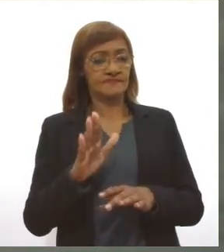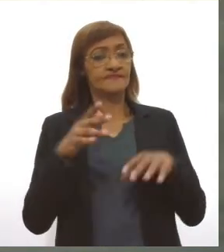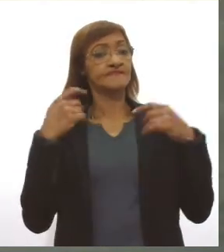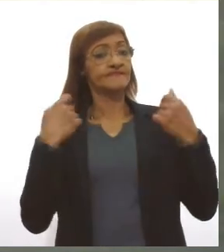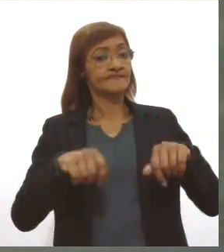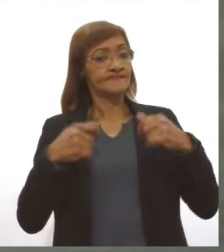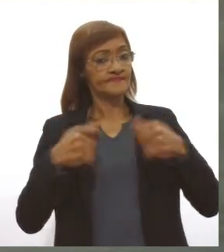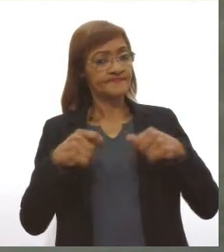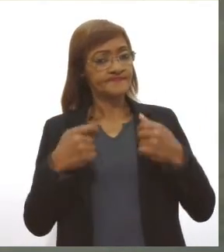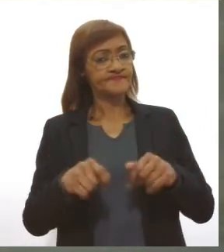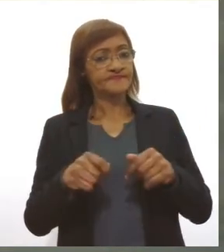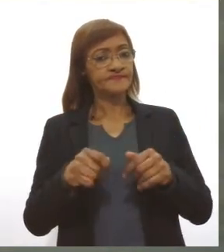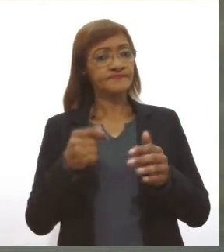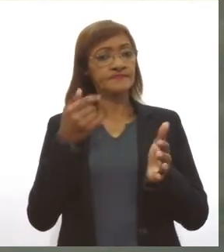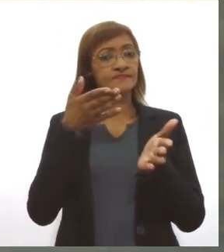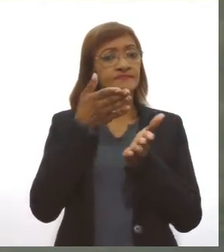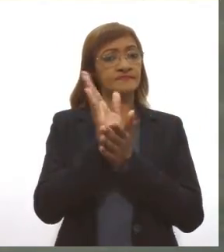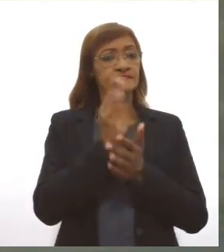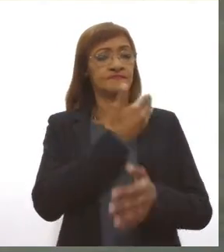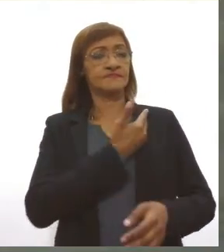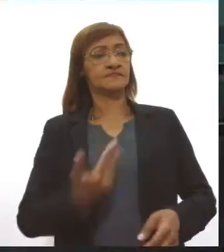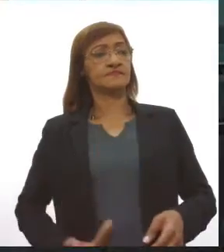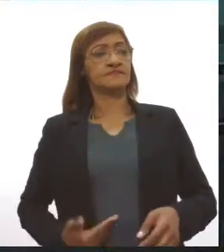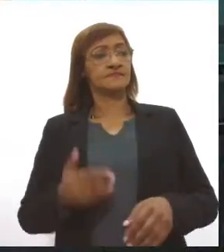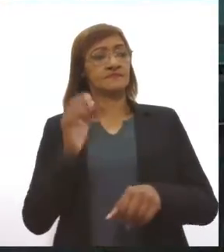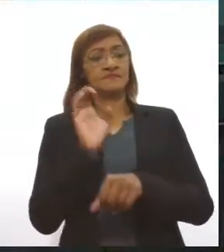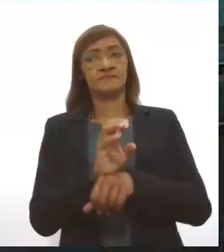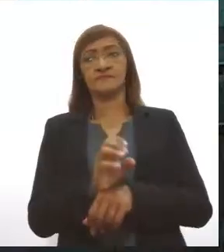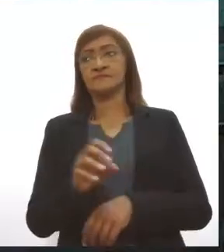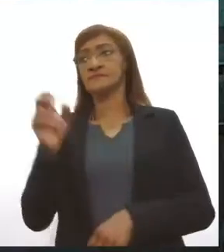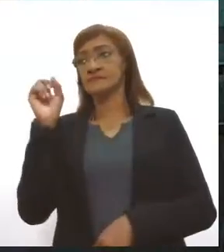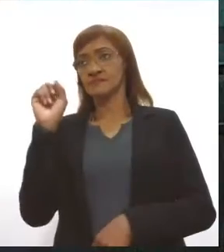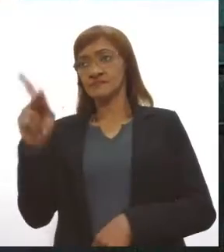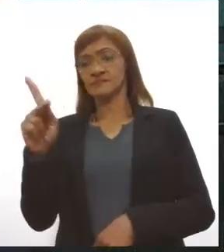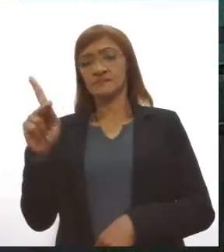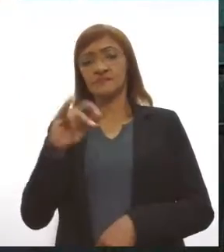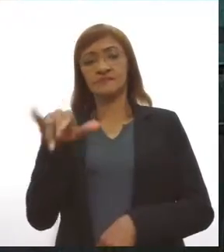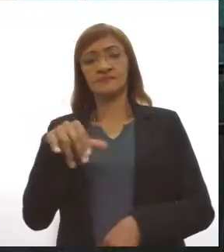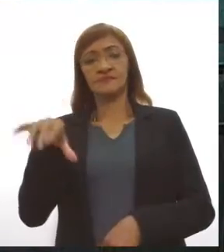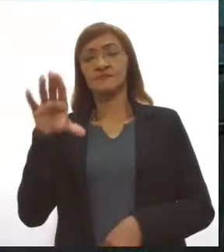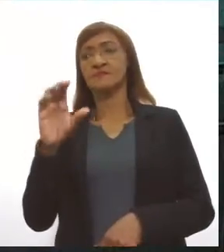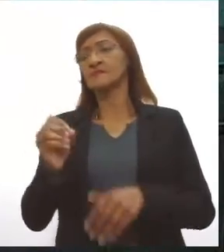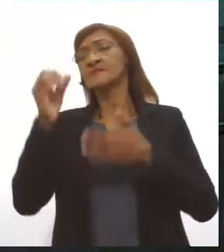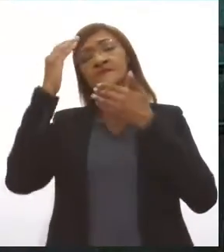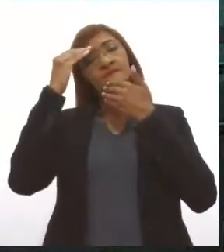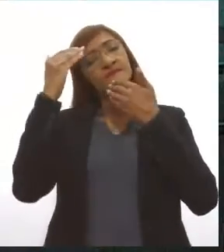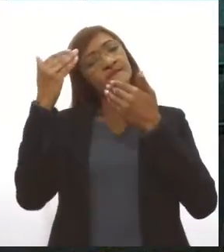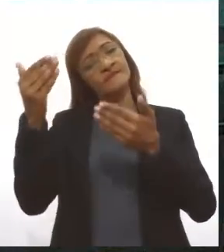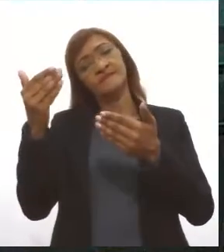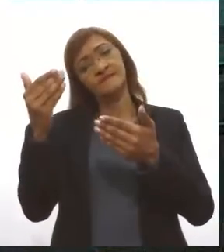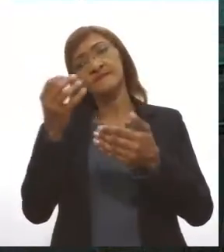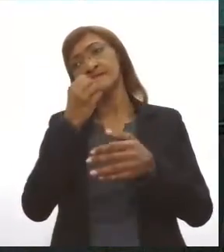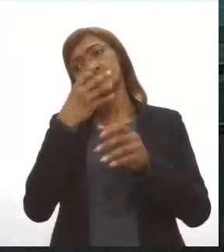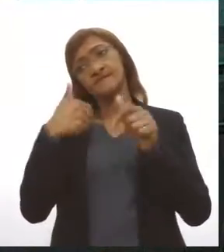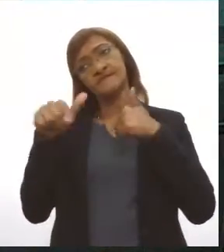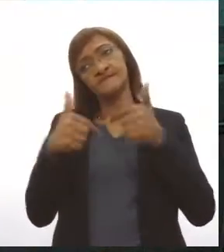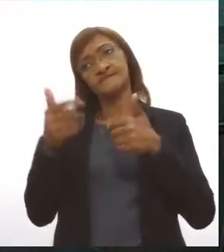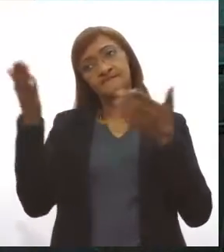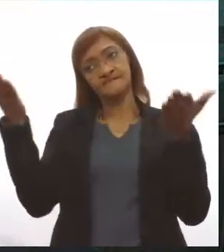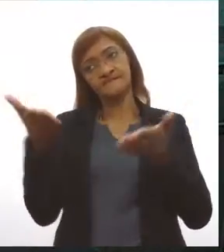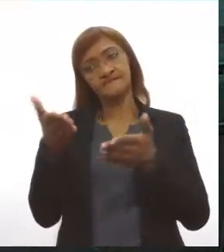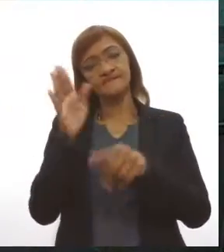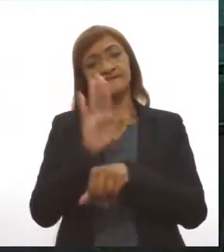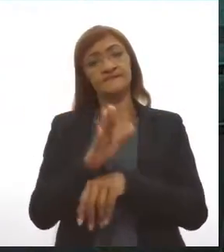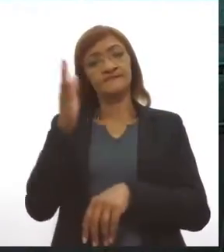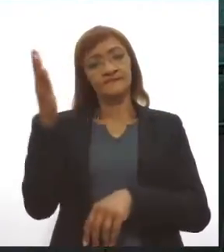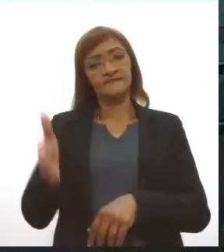ser aprovadas pelo governo do Estado. Ok, Júnior, muito obrigado pela participação. Bom trabalho para você hoje à tarde, tá?